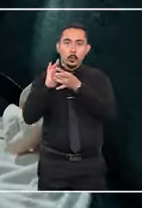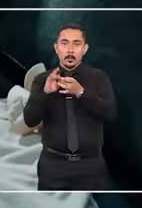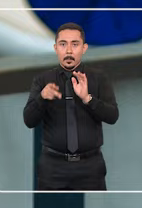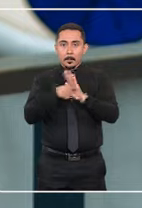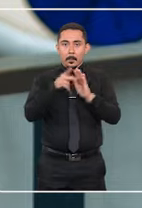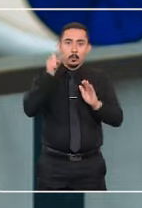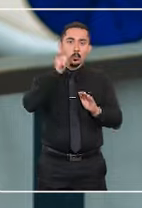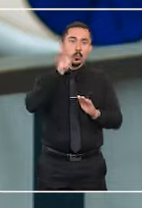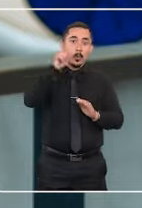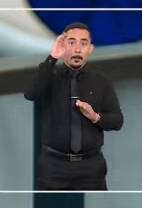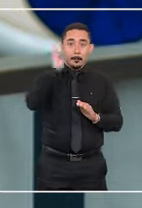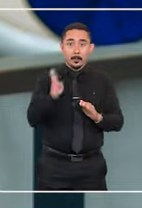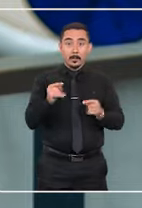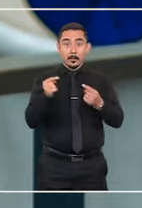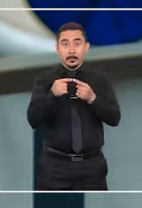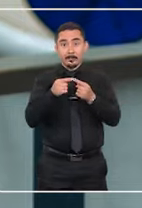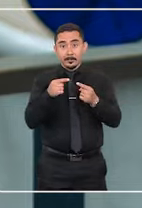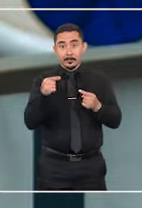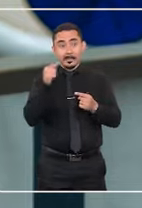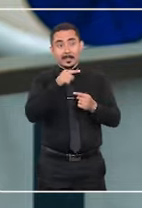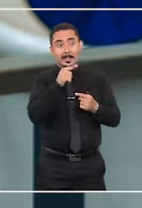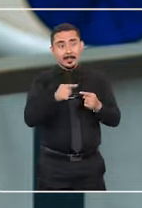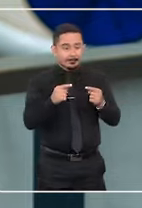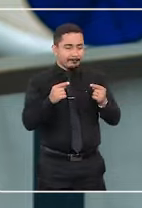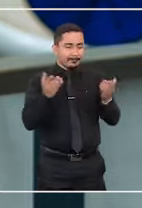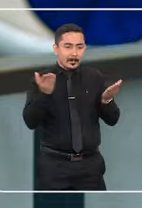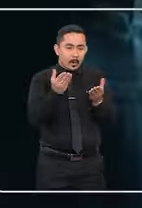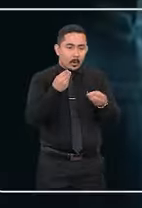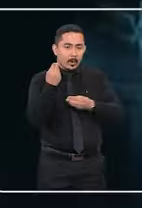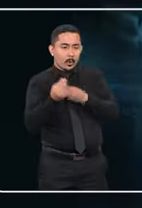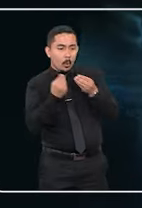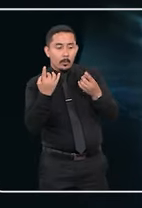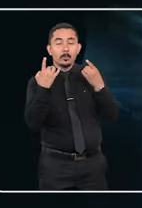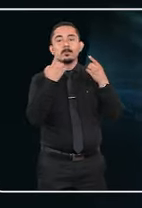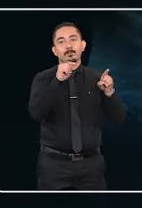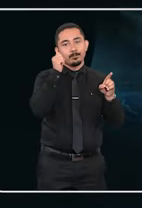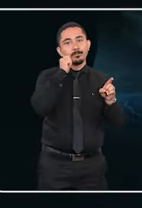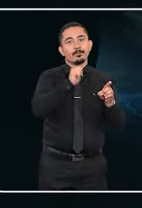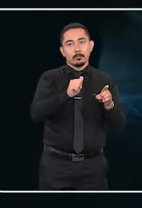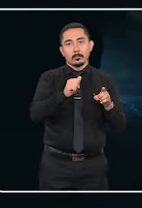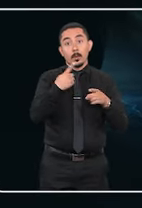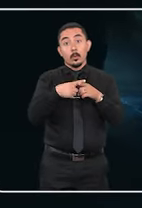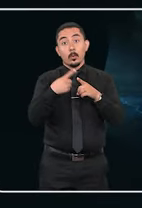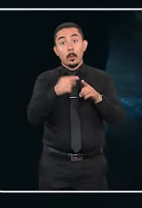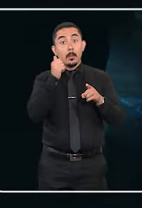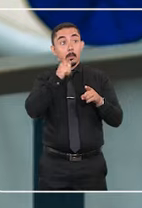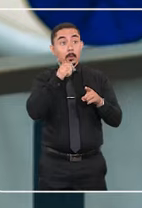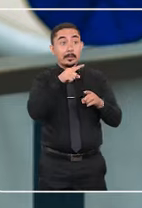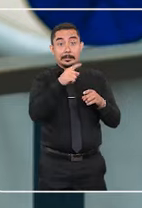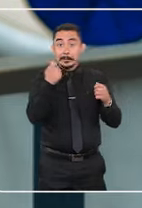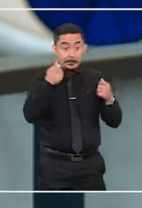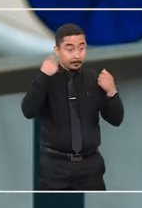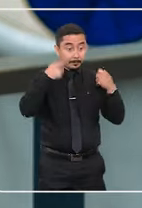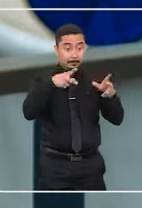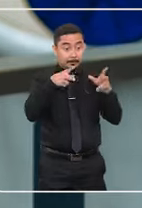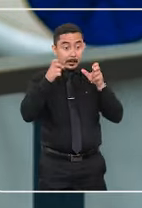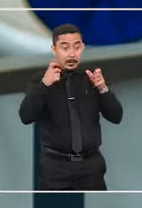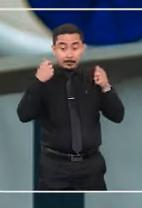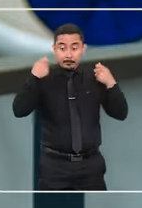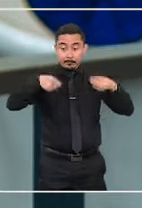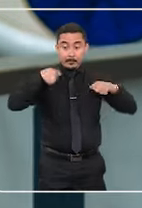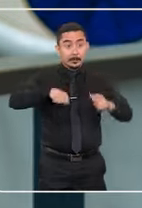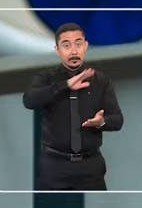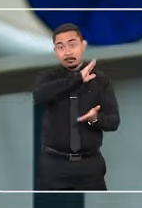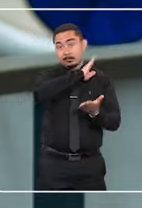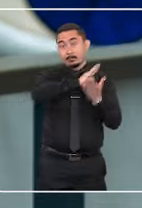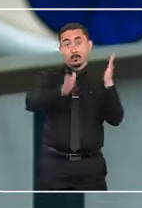contexto de mulheres brasileiras, é uma convenção que está sendo instrumentalizada contra a mulher. Porque as mulheres estão sentindo